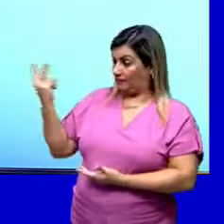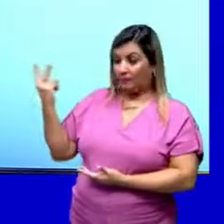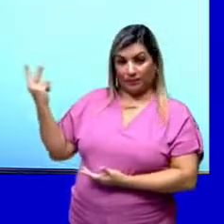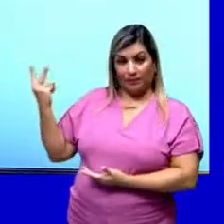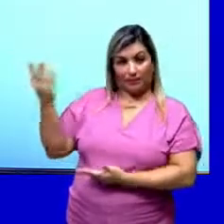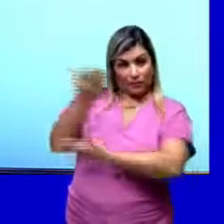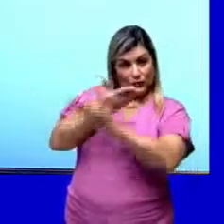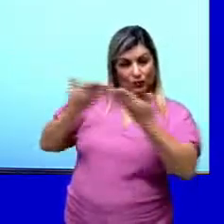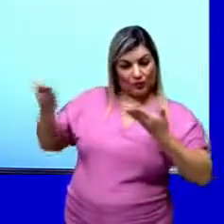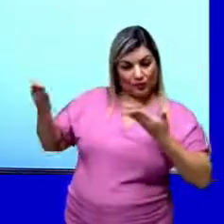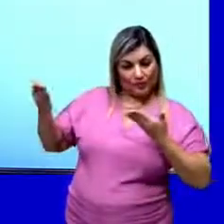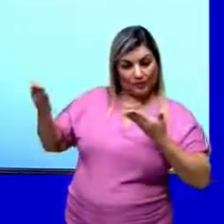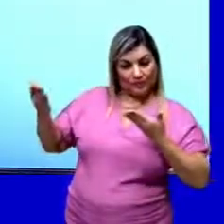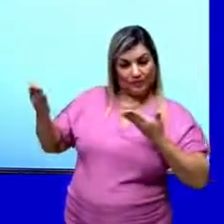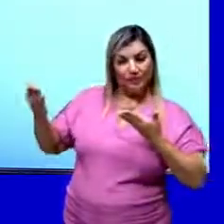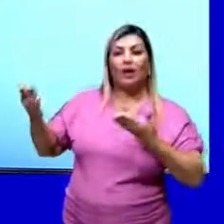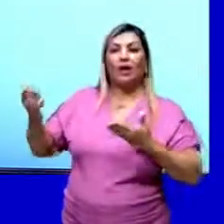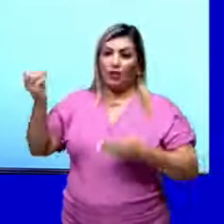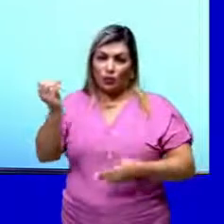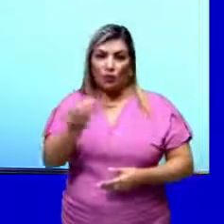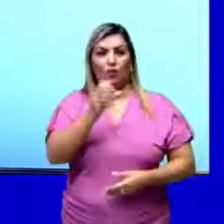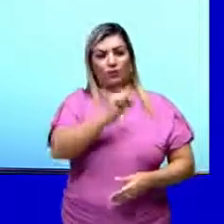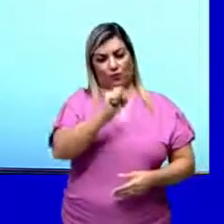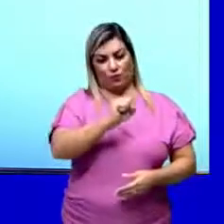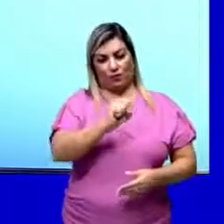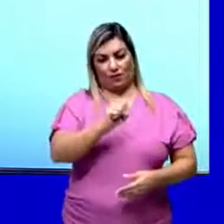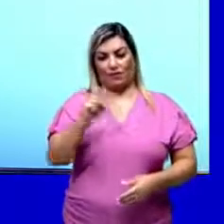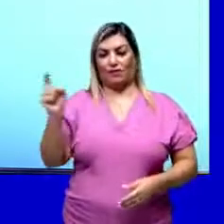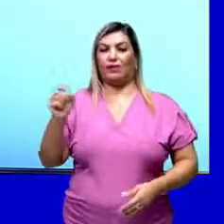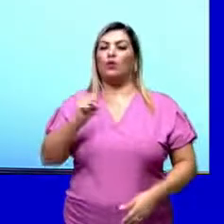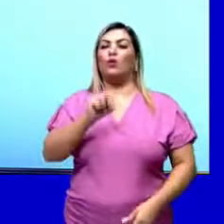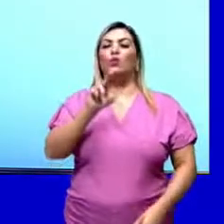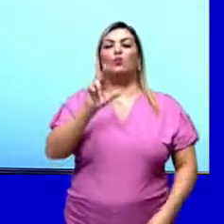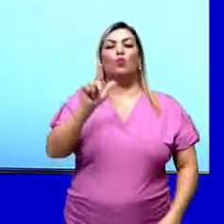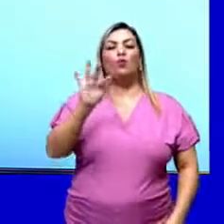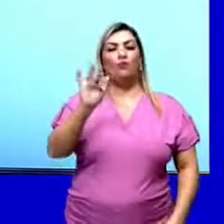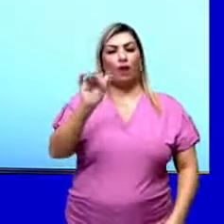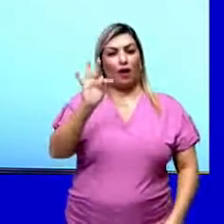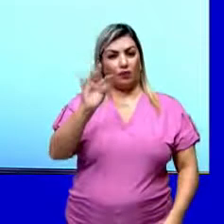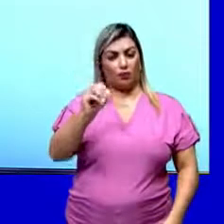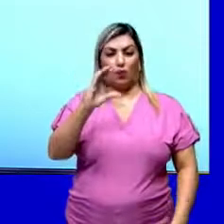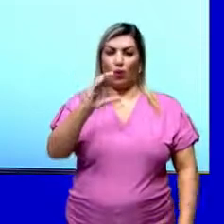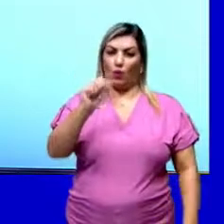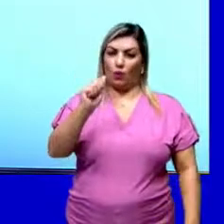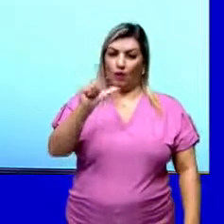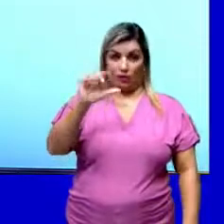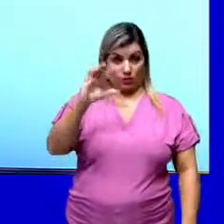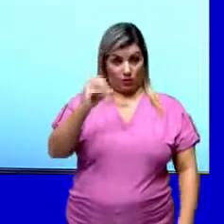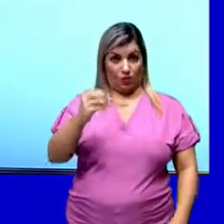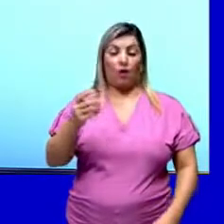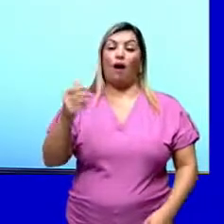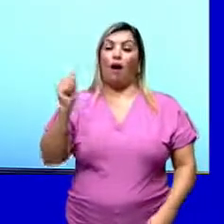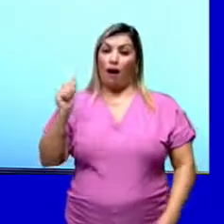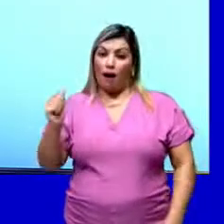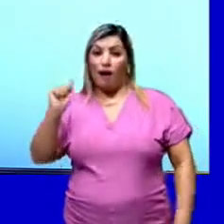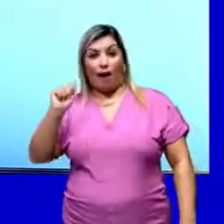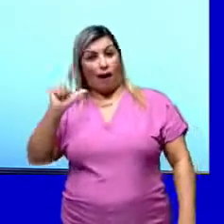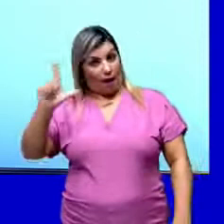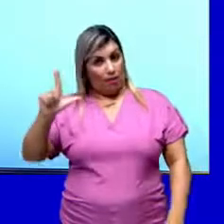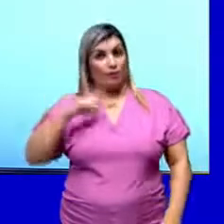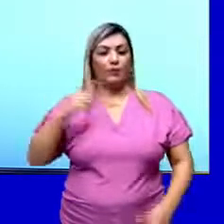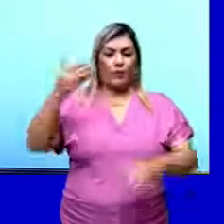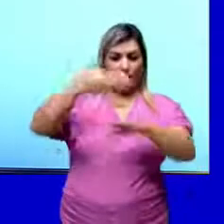Então, vai formar uma nova substância composta, que é o sulfato de cálcio. E o alumínio entra no lugar do cálcio